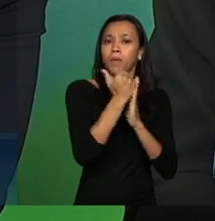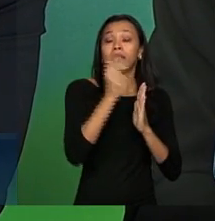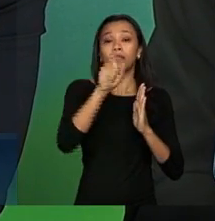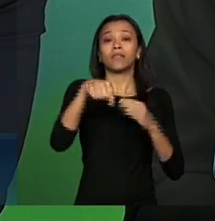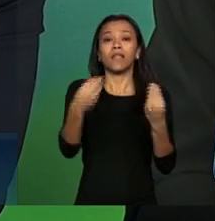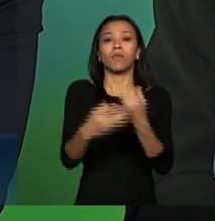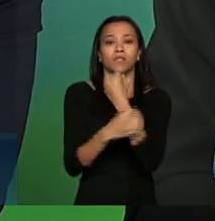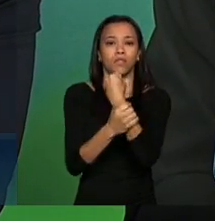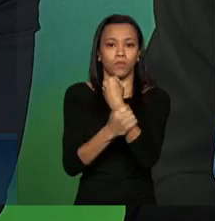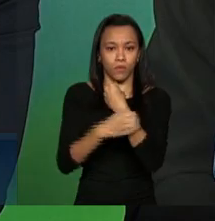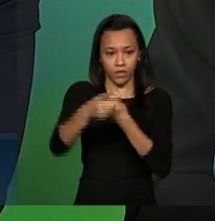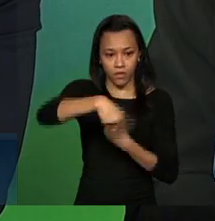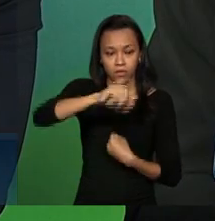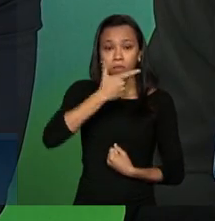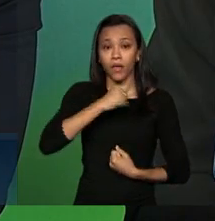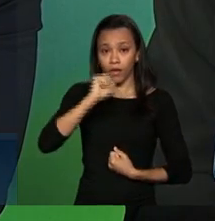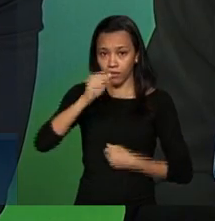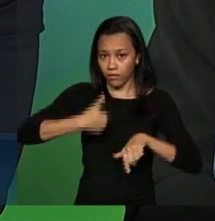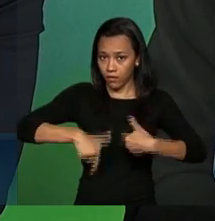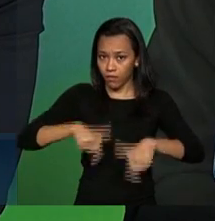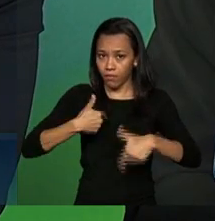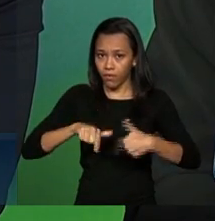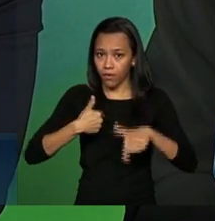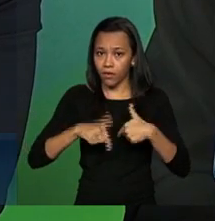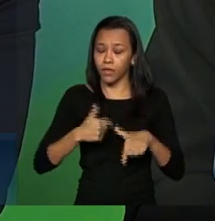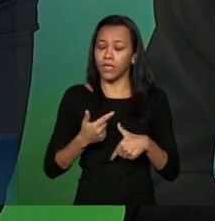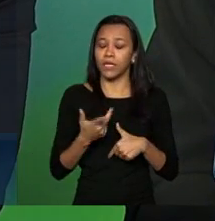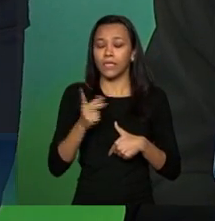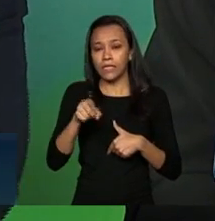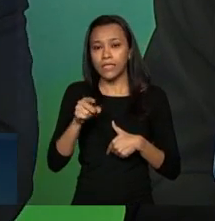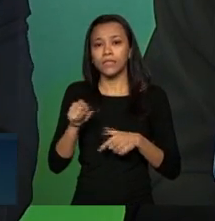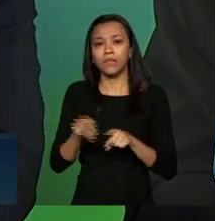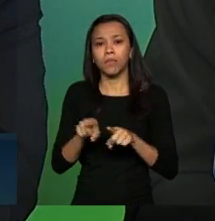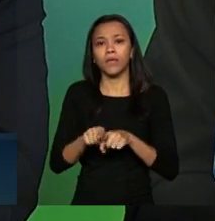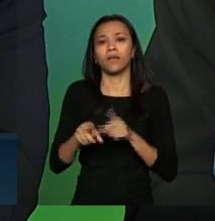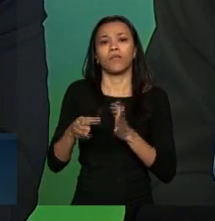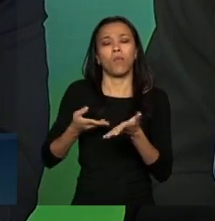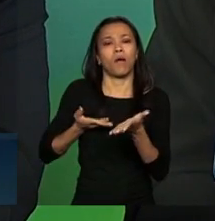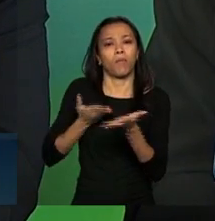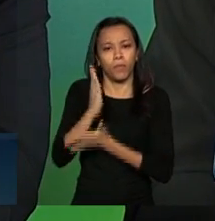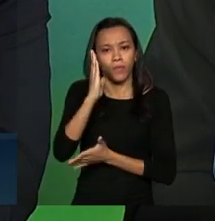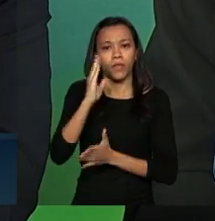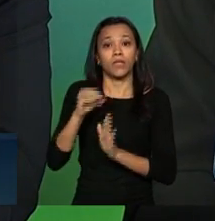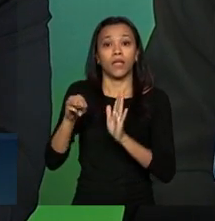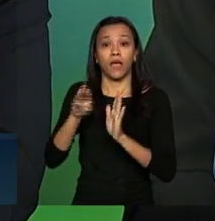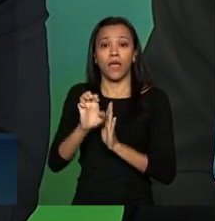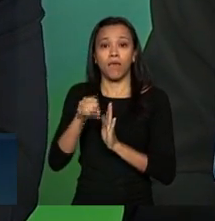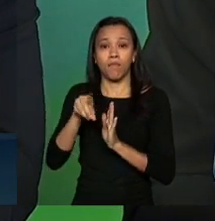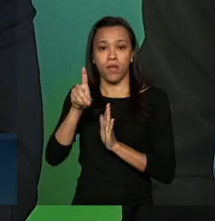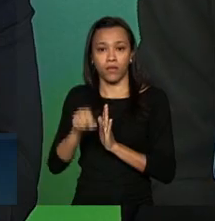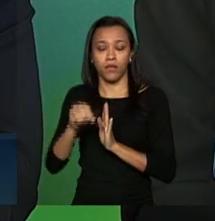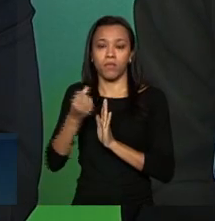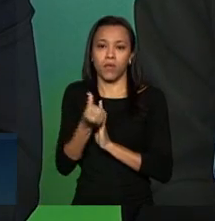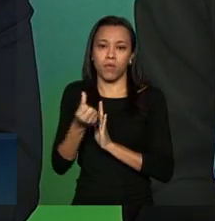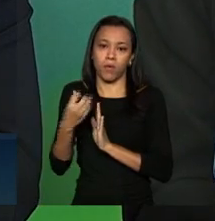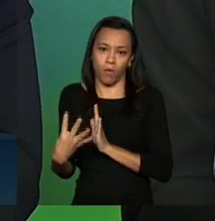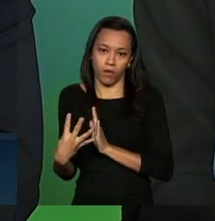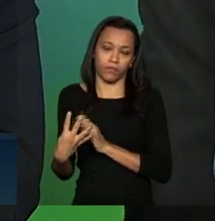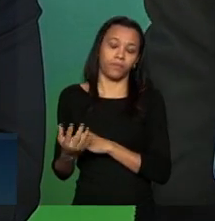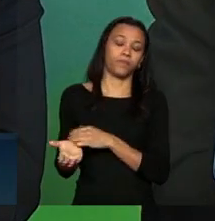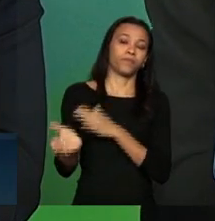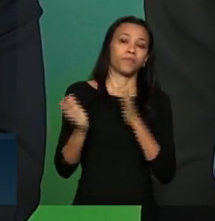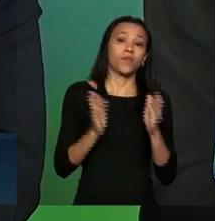garantir essa expectativa que foi criada pela aprovação da emenda na 664 sobre o ritmo das aposentadorias